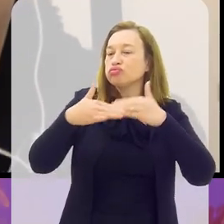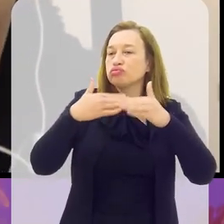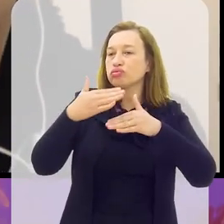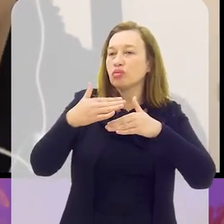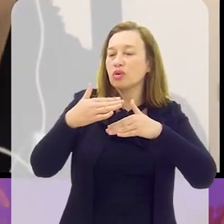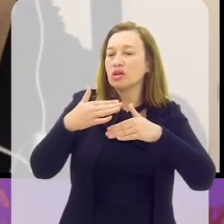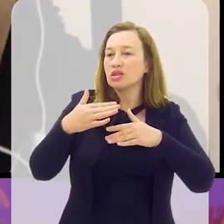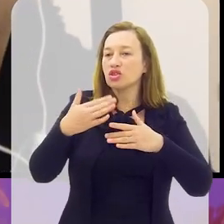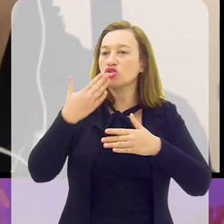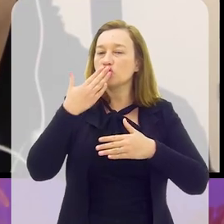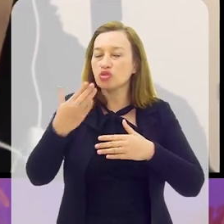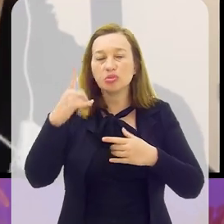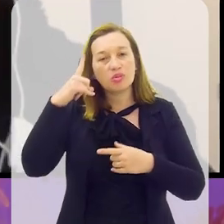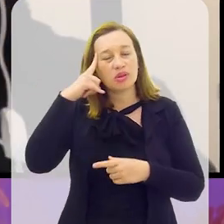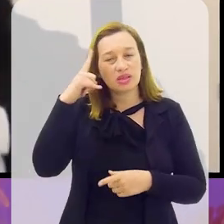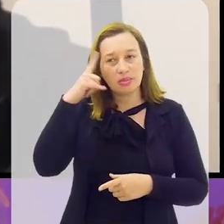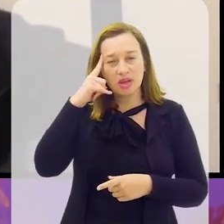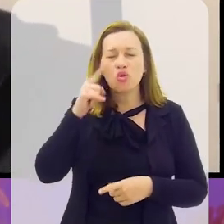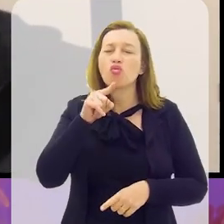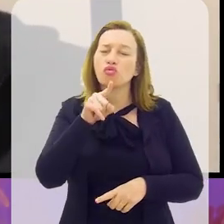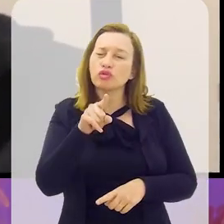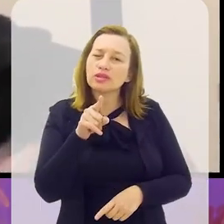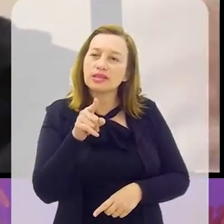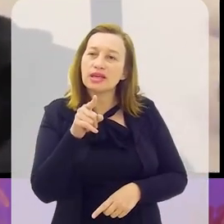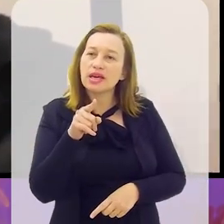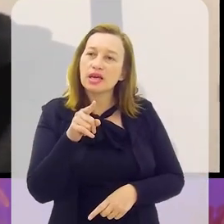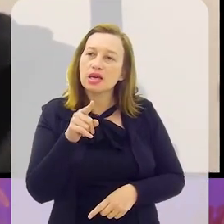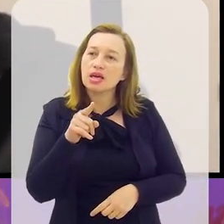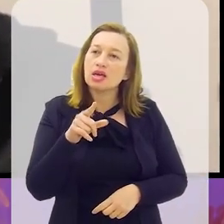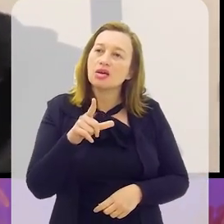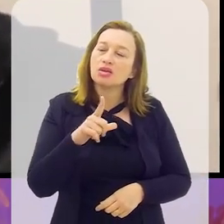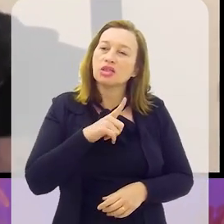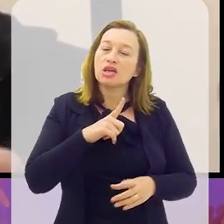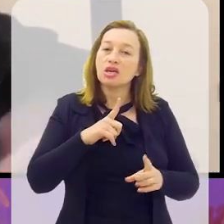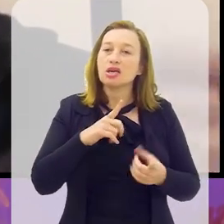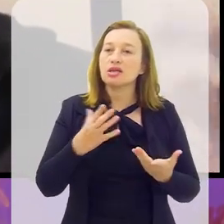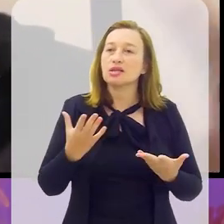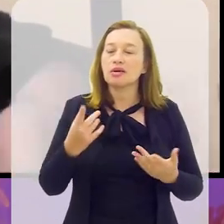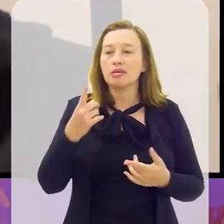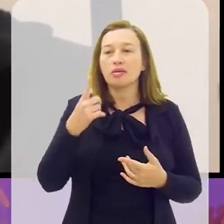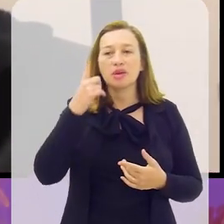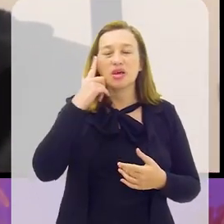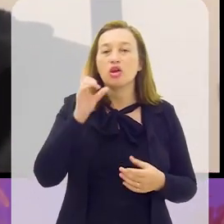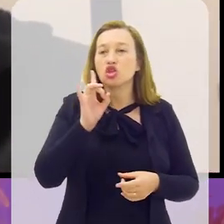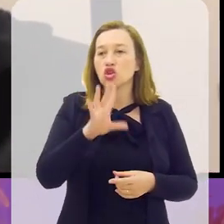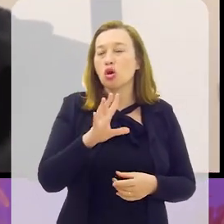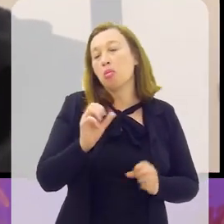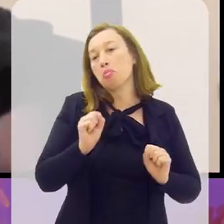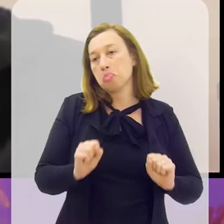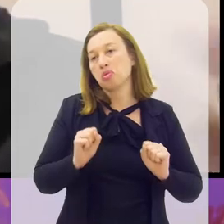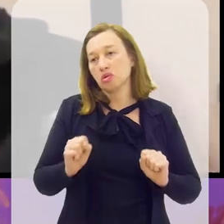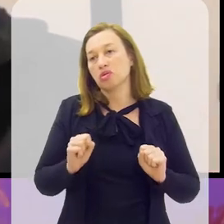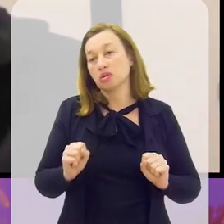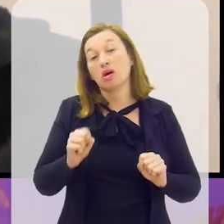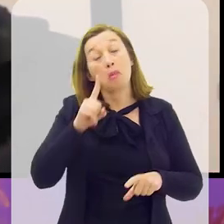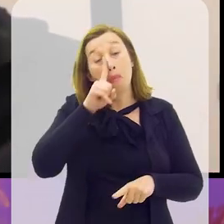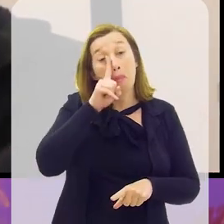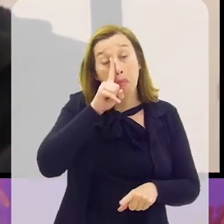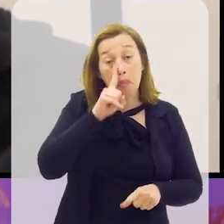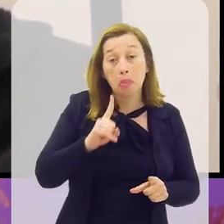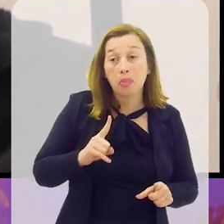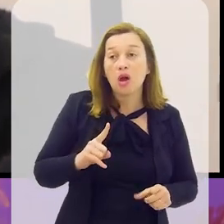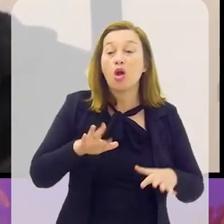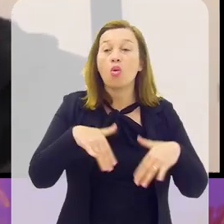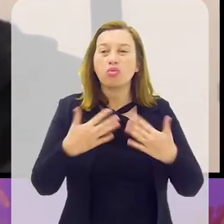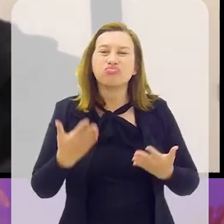de perspectiva. Logo, quando você tem esse encontro, ele só pode ser um